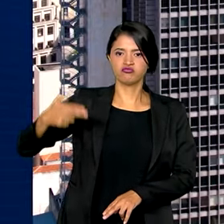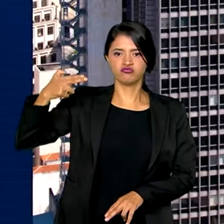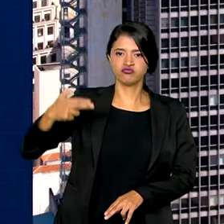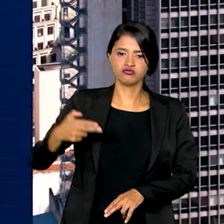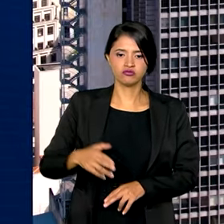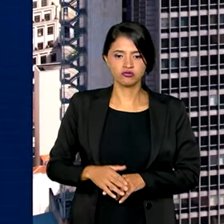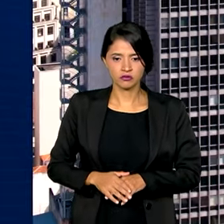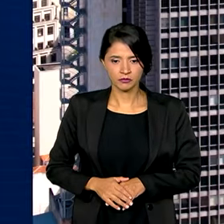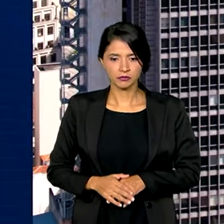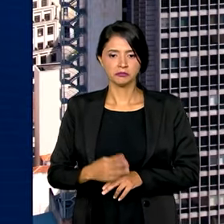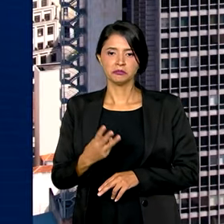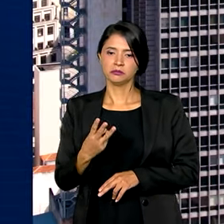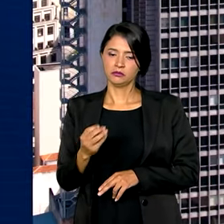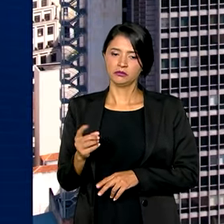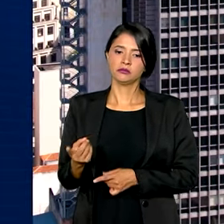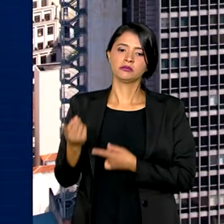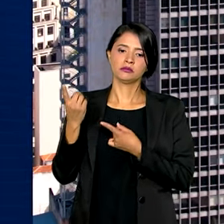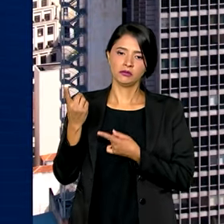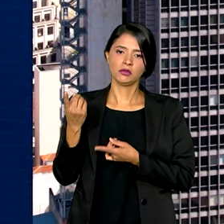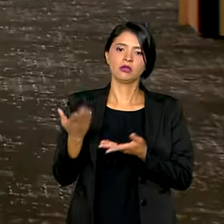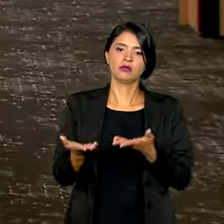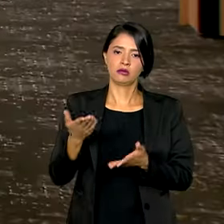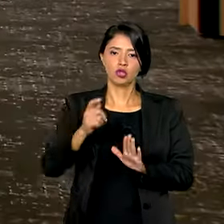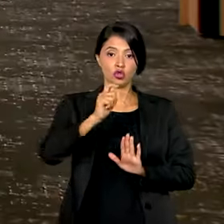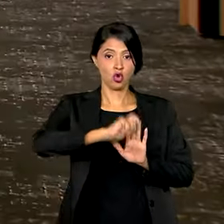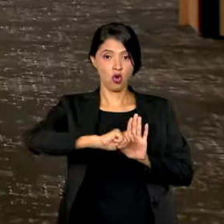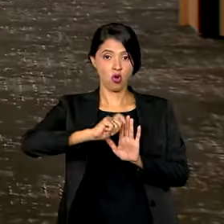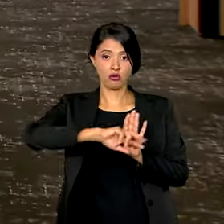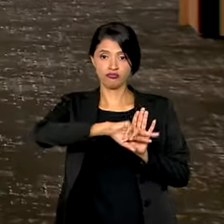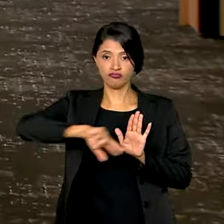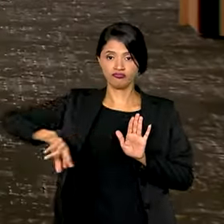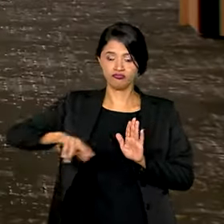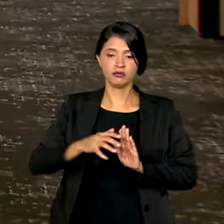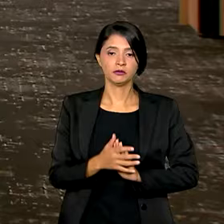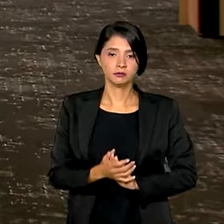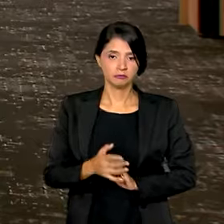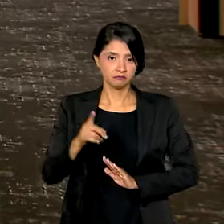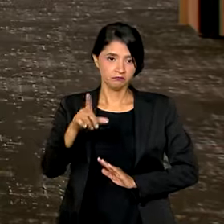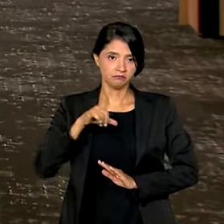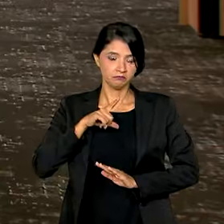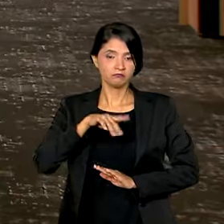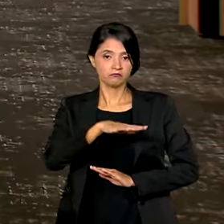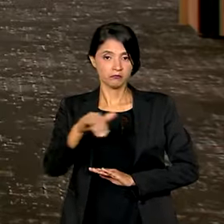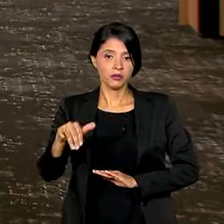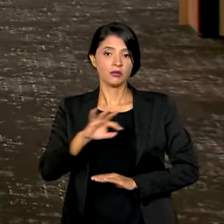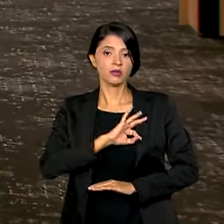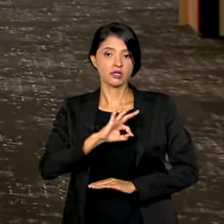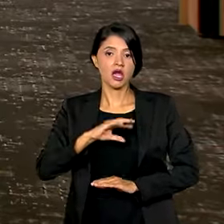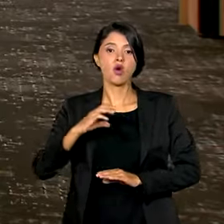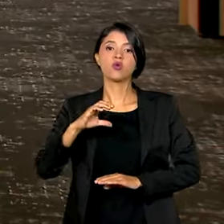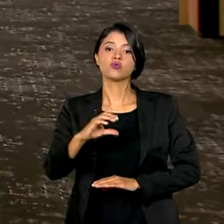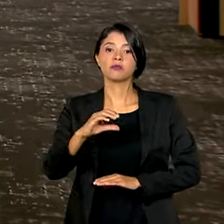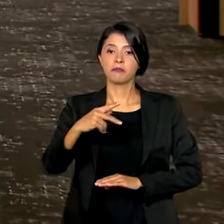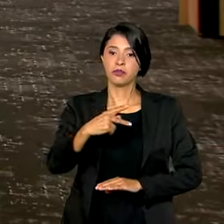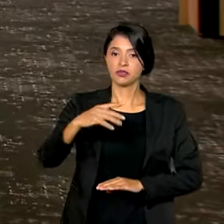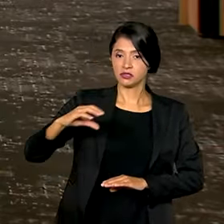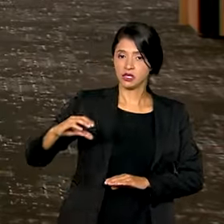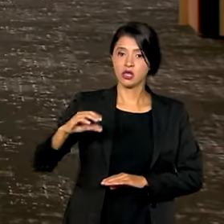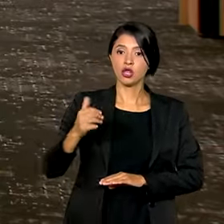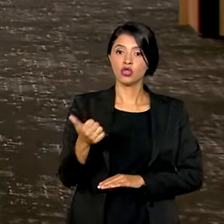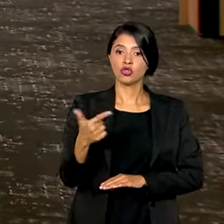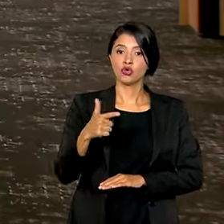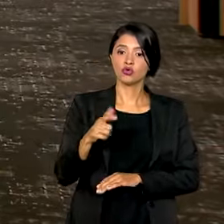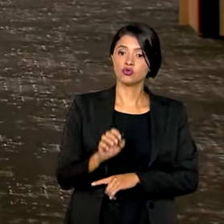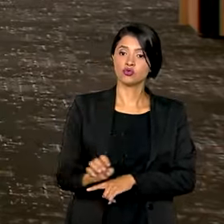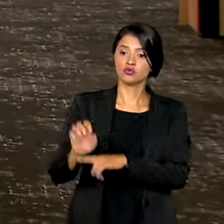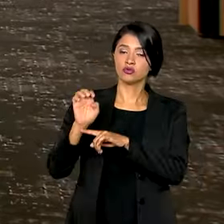E 30 toneladas de drogas. A operação mobiliza policiais civis de 12 estados com investimentos